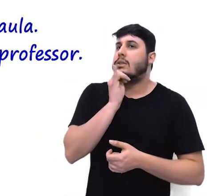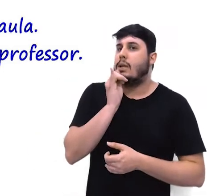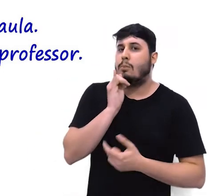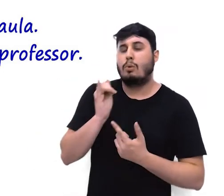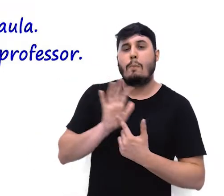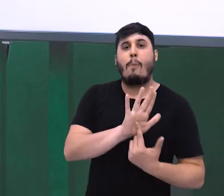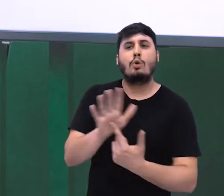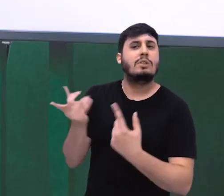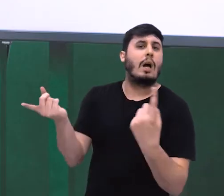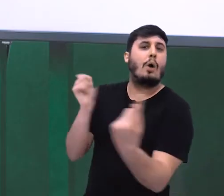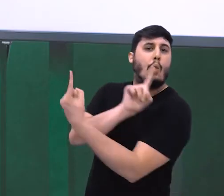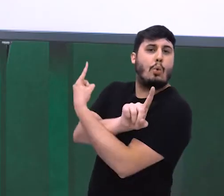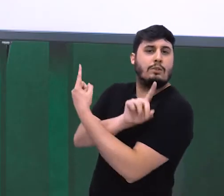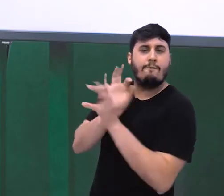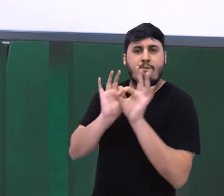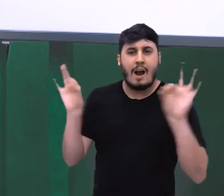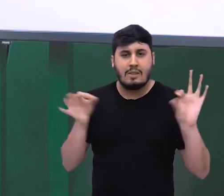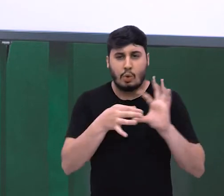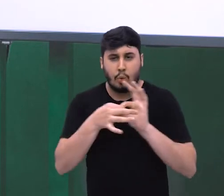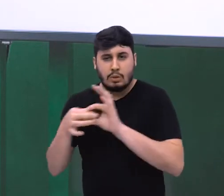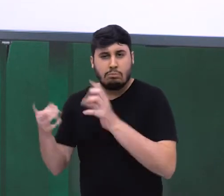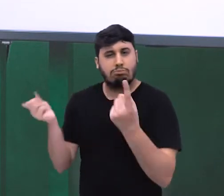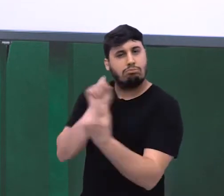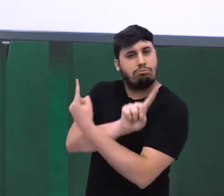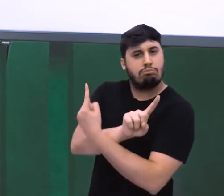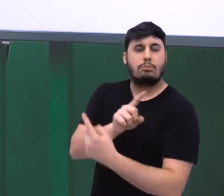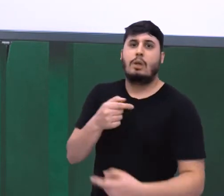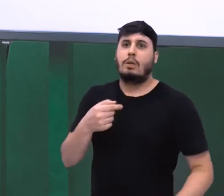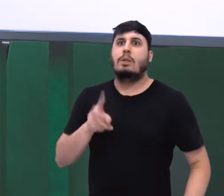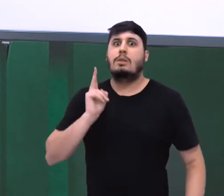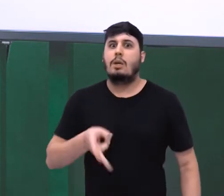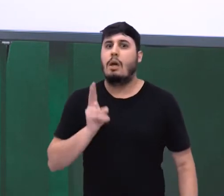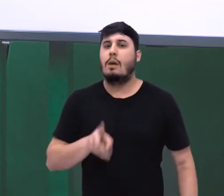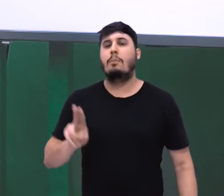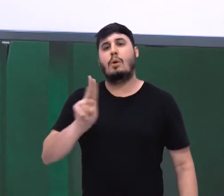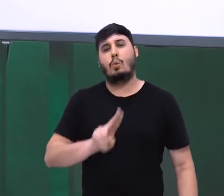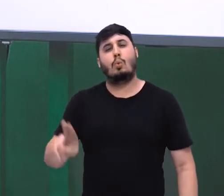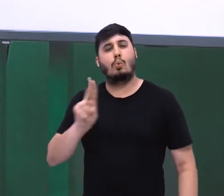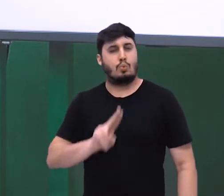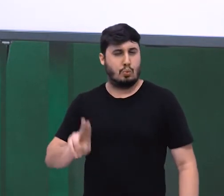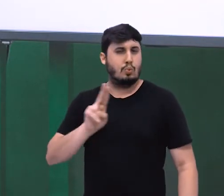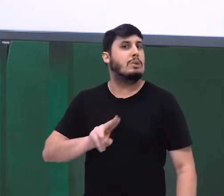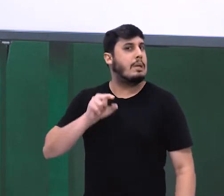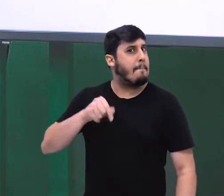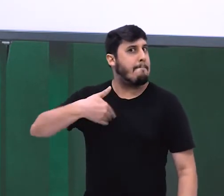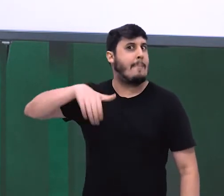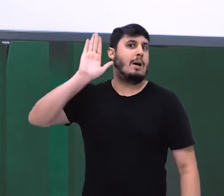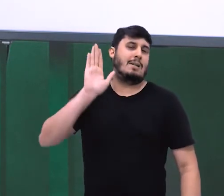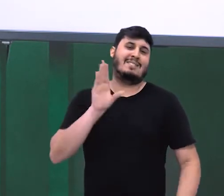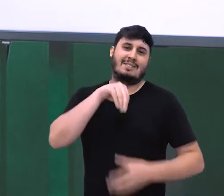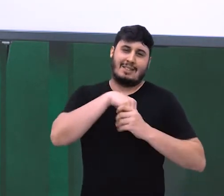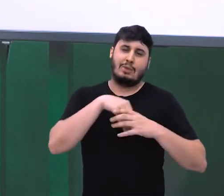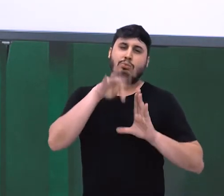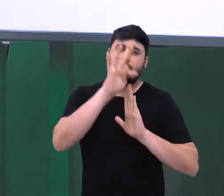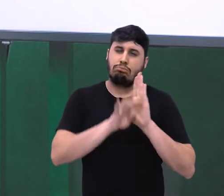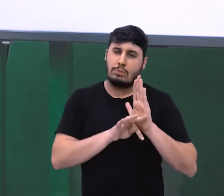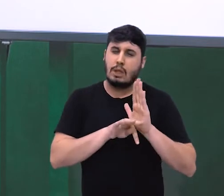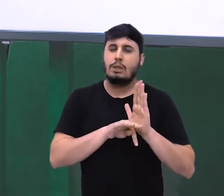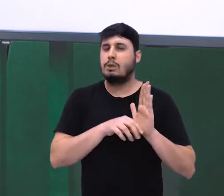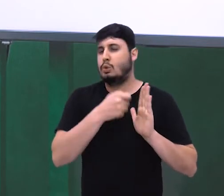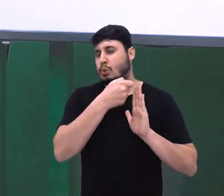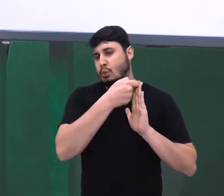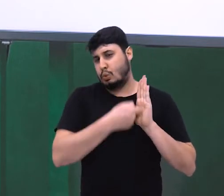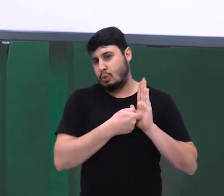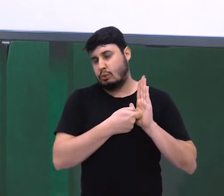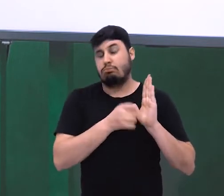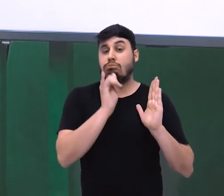contrariedade. Nós utilizamos muito as conjunções adversativas na produção textual, quando, por exemplo,